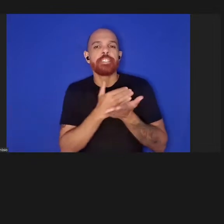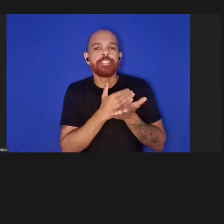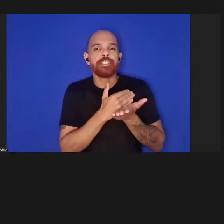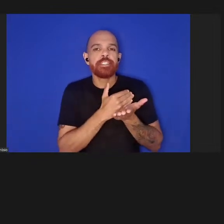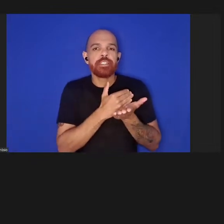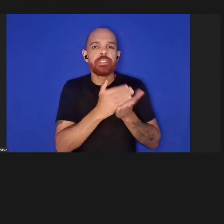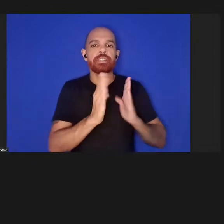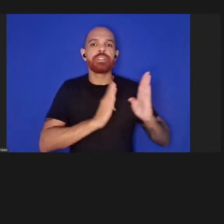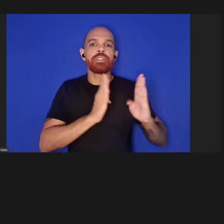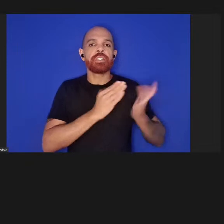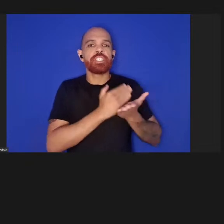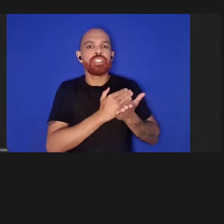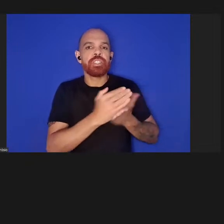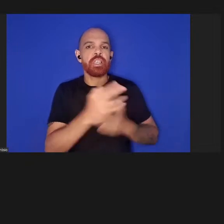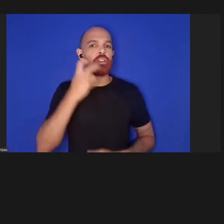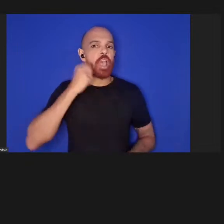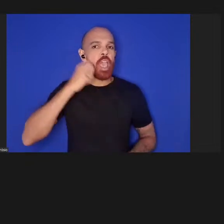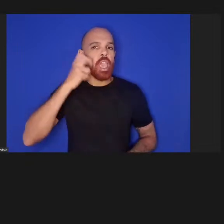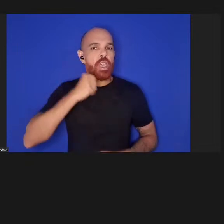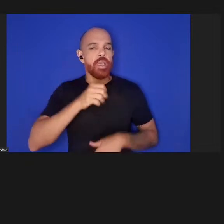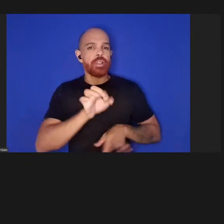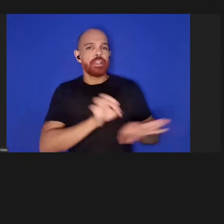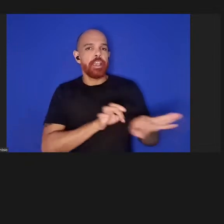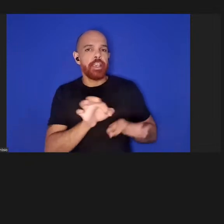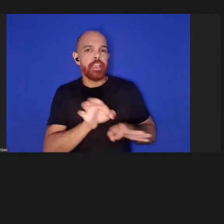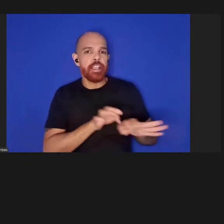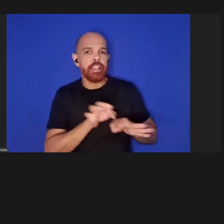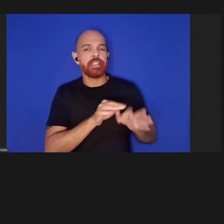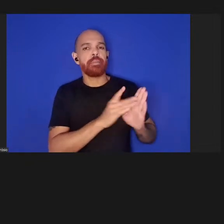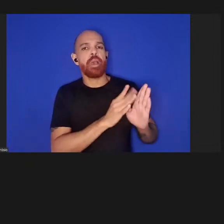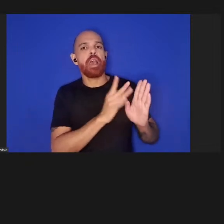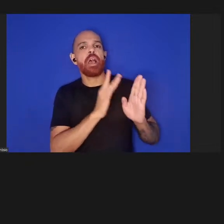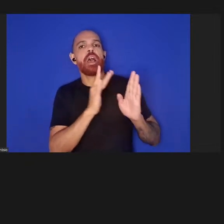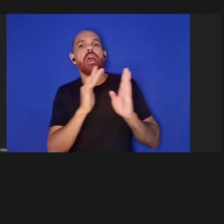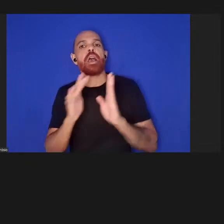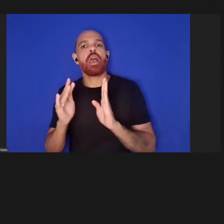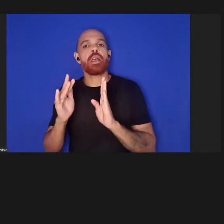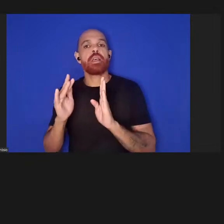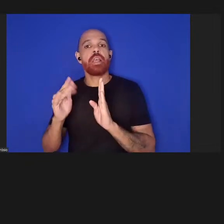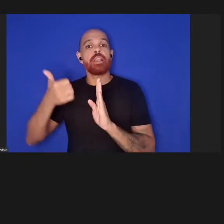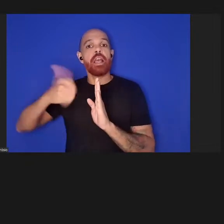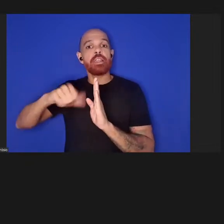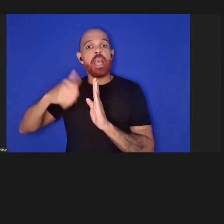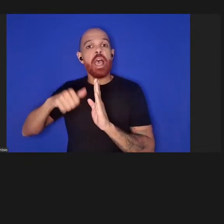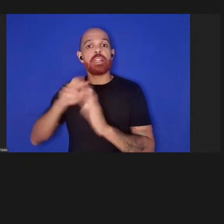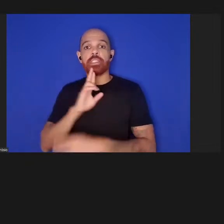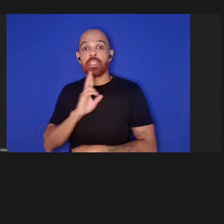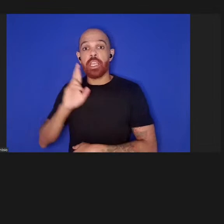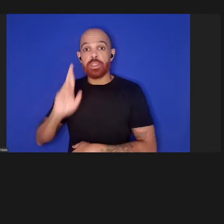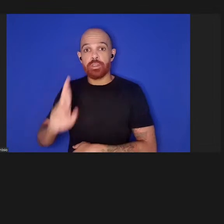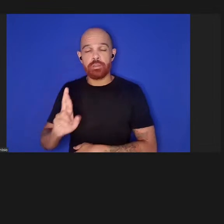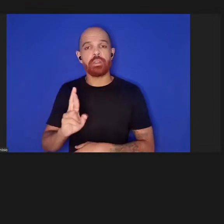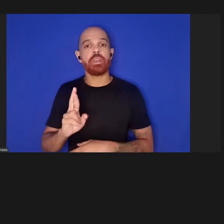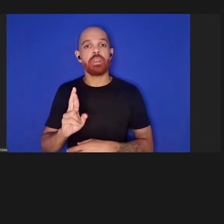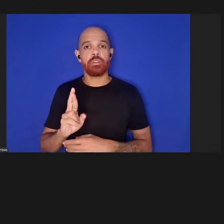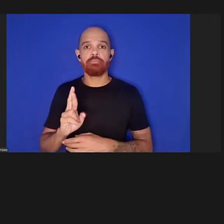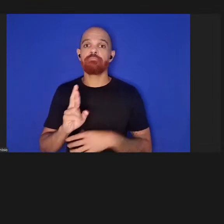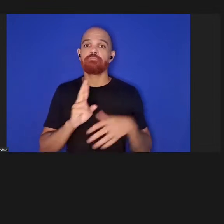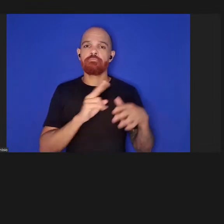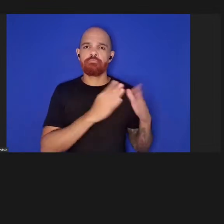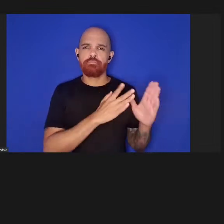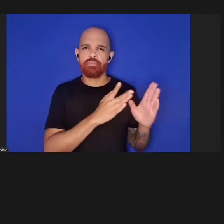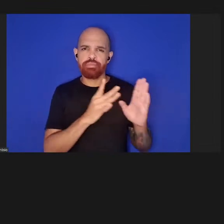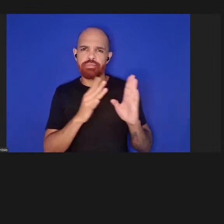desenho dos projetos até as fases de análise de resultados e a